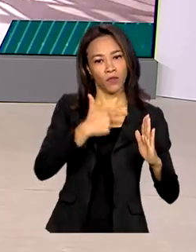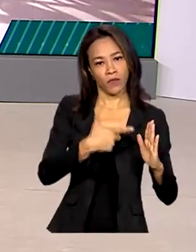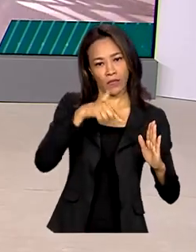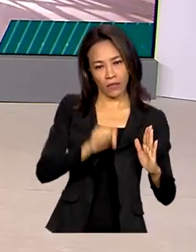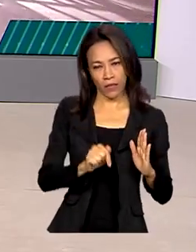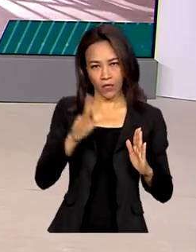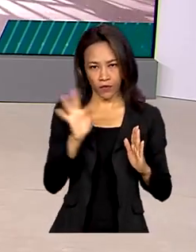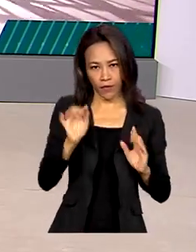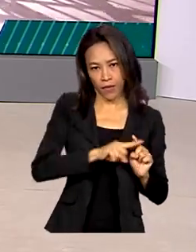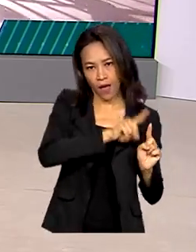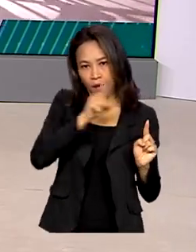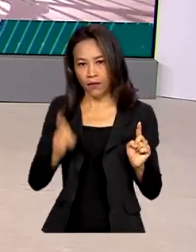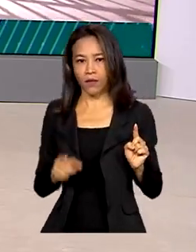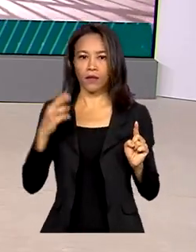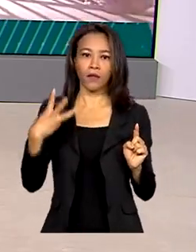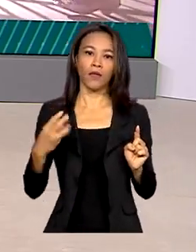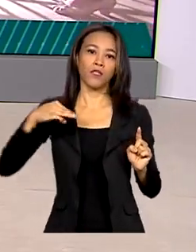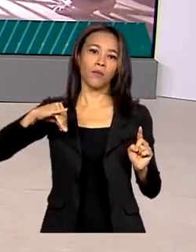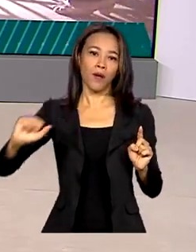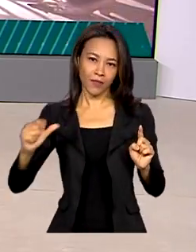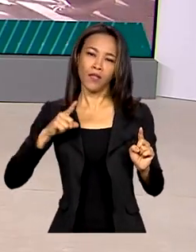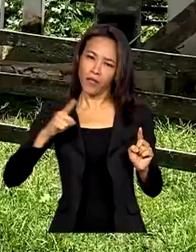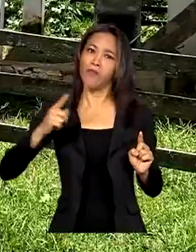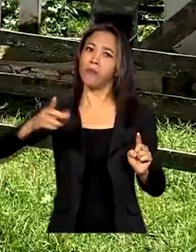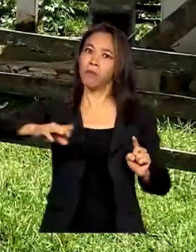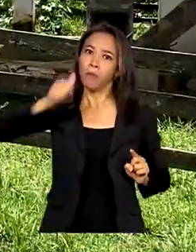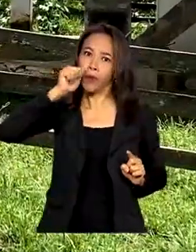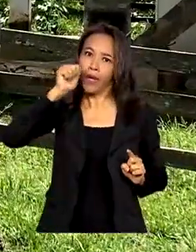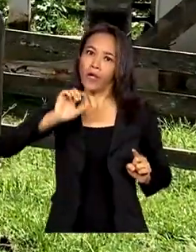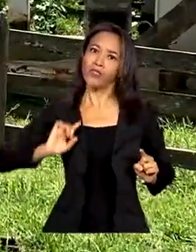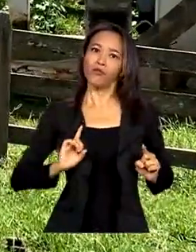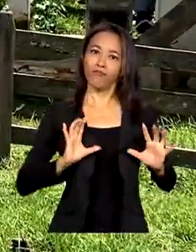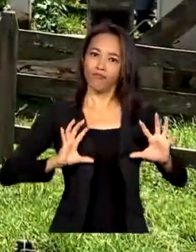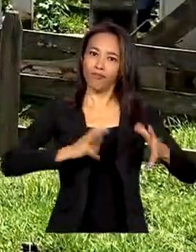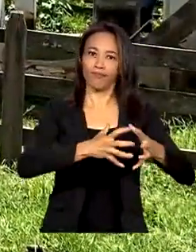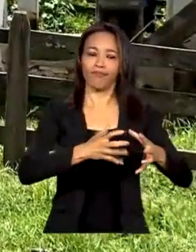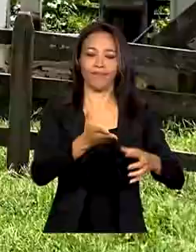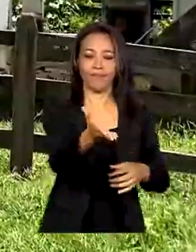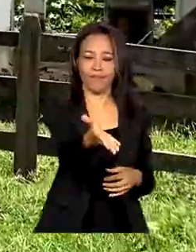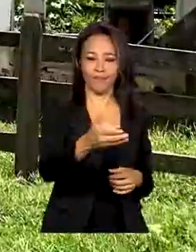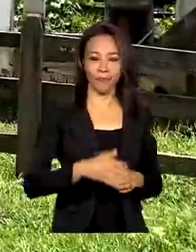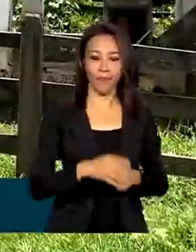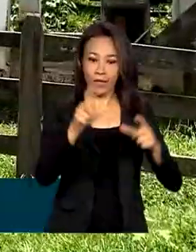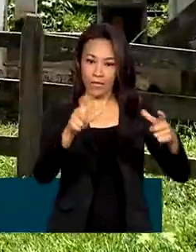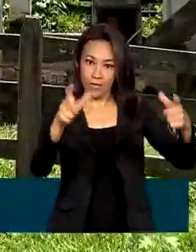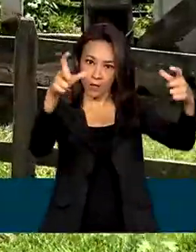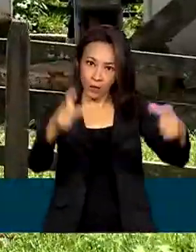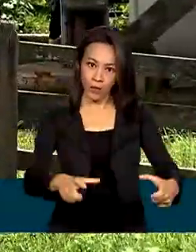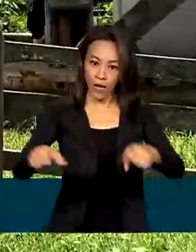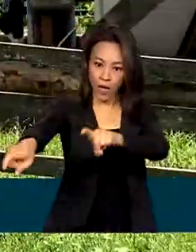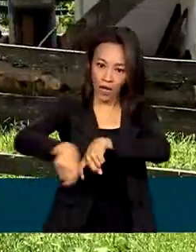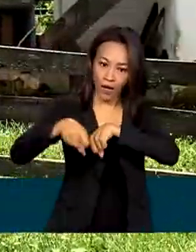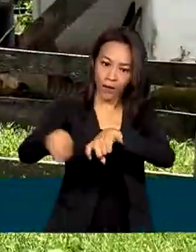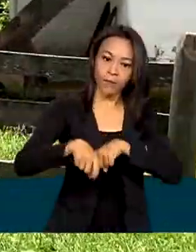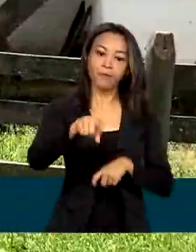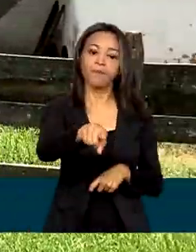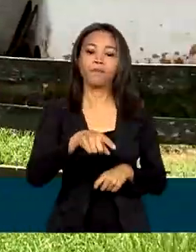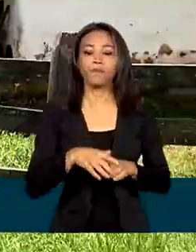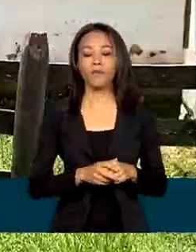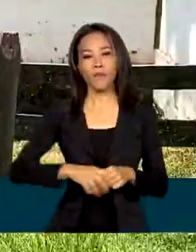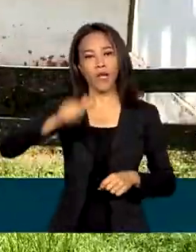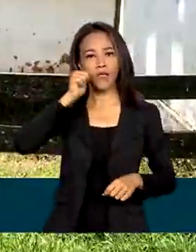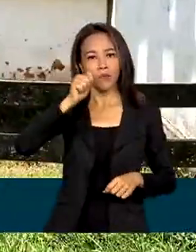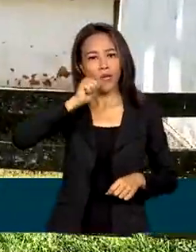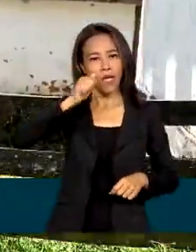3 de março e contou com mulheres no comando. No sítio onde os trabalhadores viviam, a equipe de auditoras